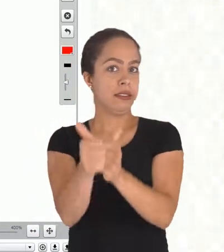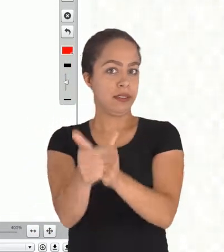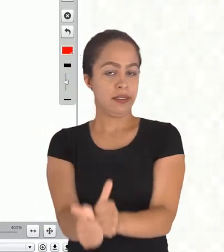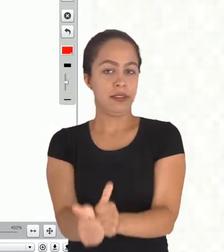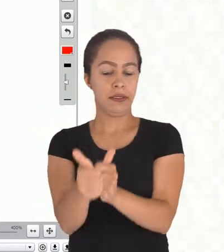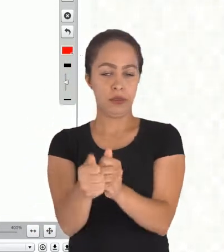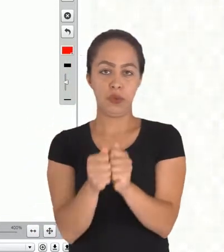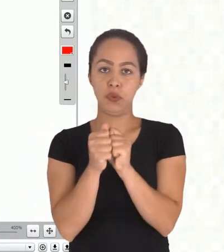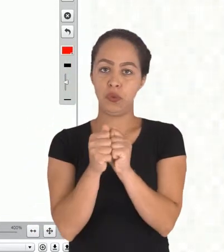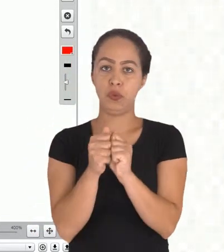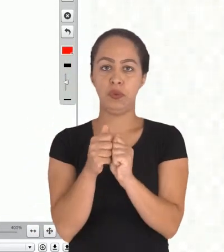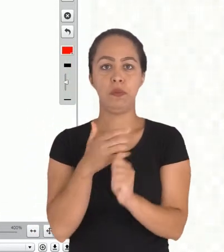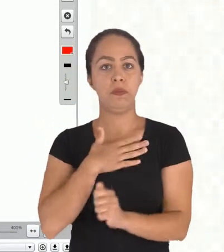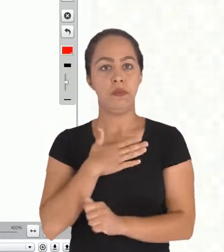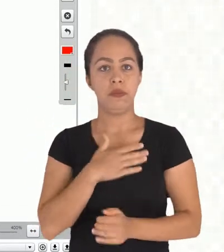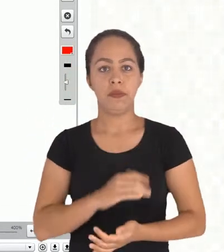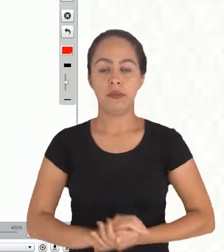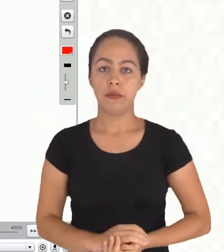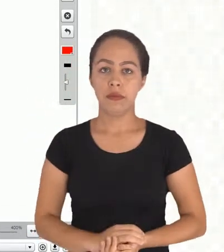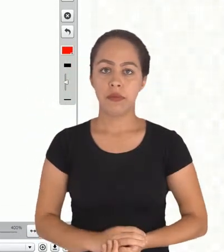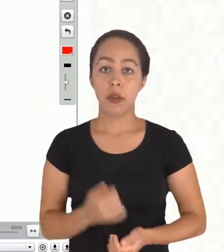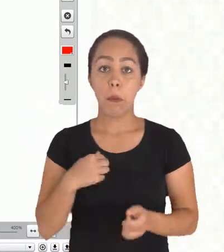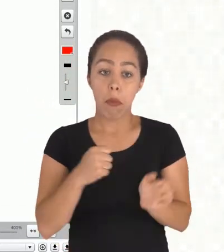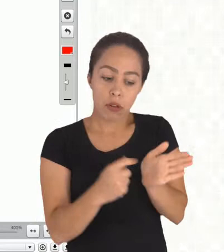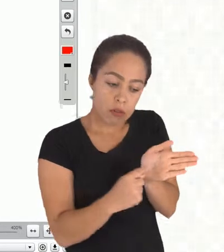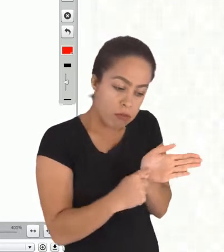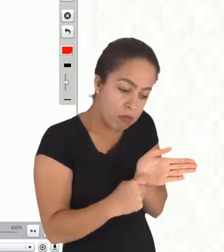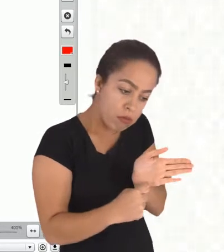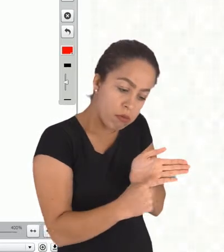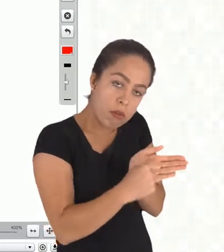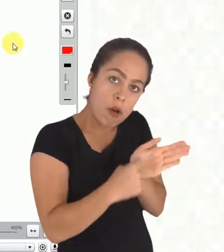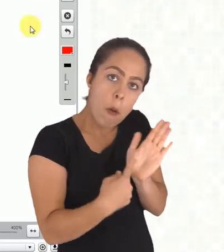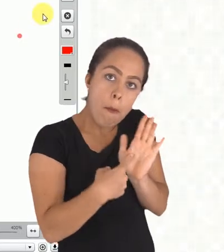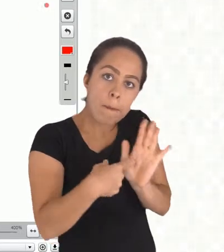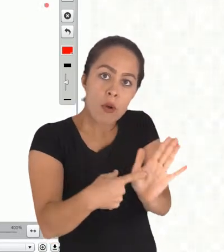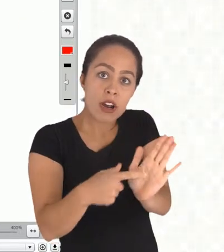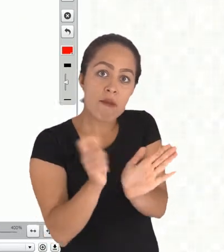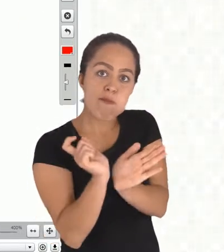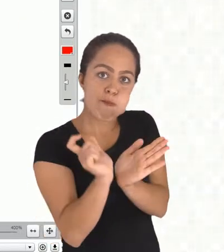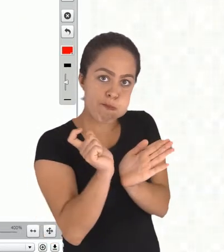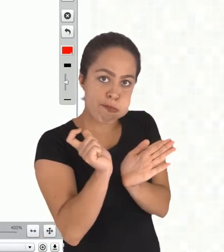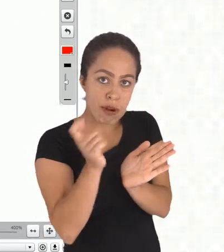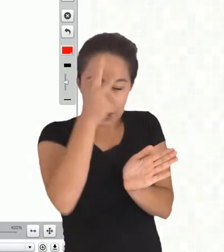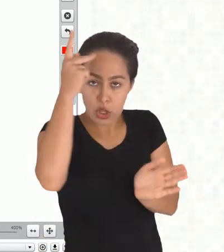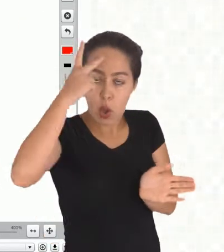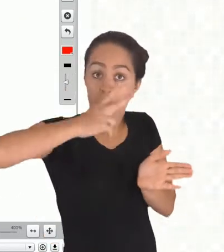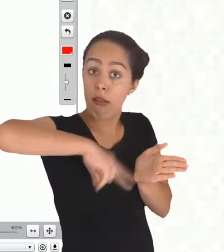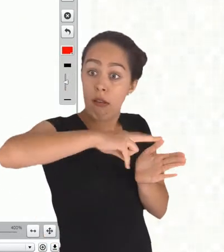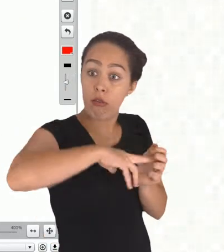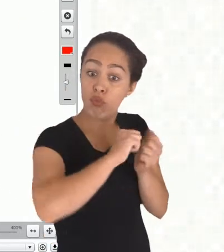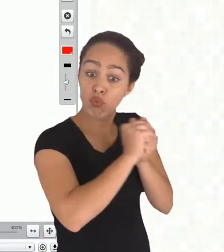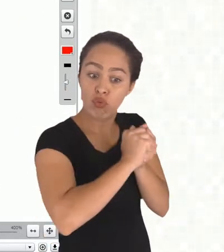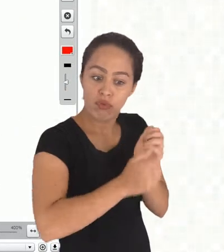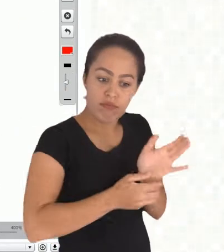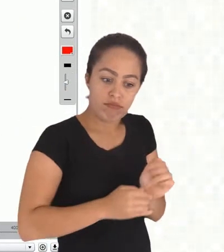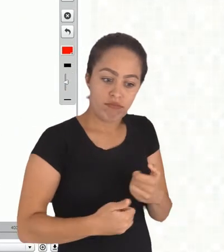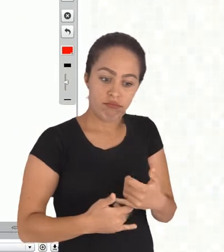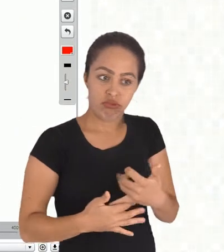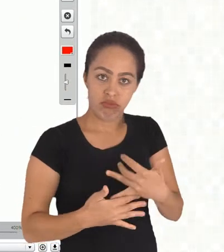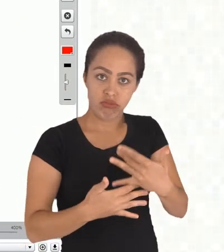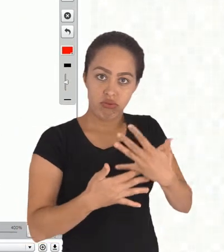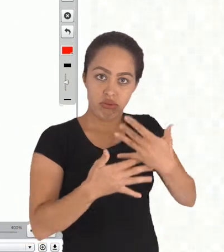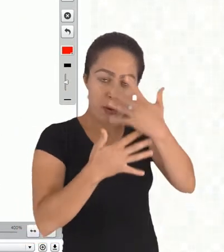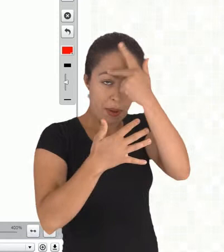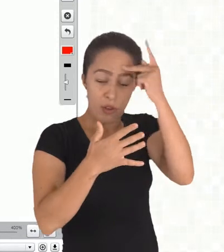ler e as pessoas todas estão seguindo aqui a navegação que eu estou fazendo posso destacar pedaços desse